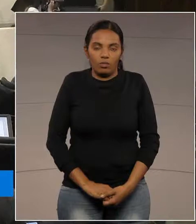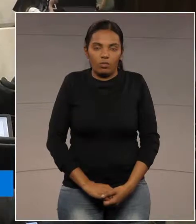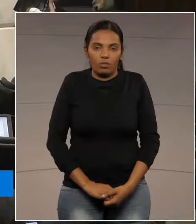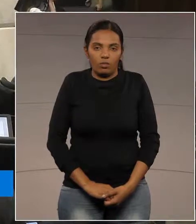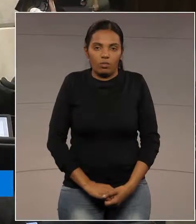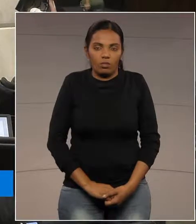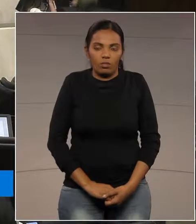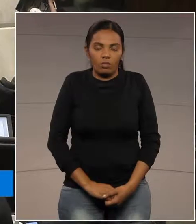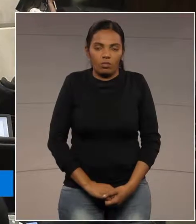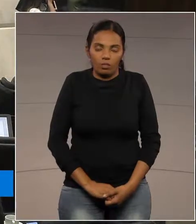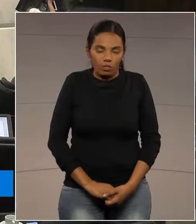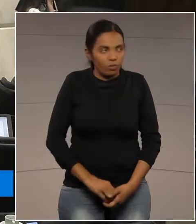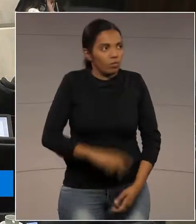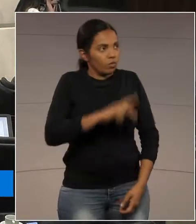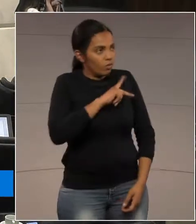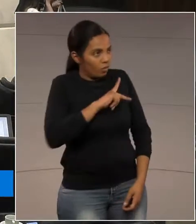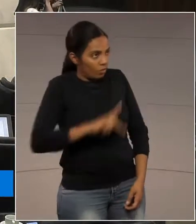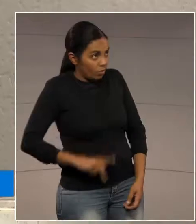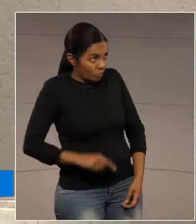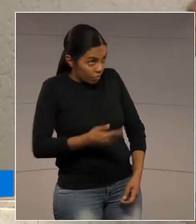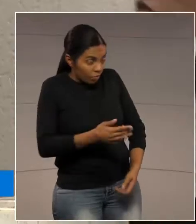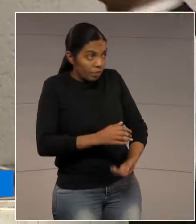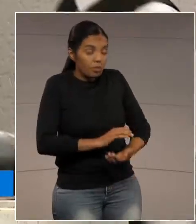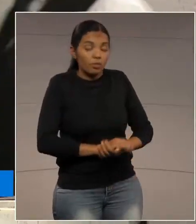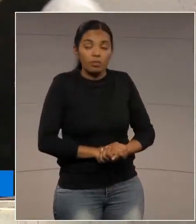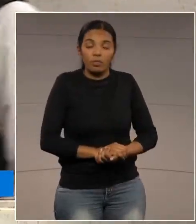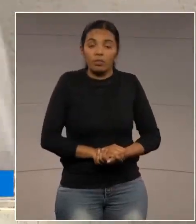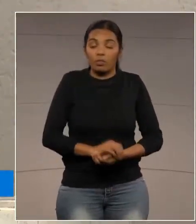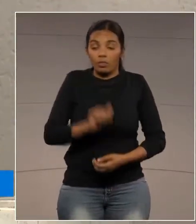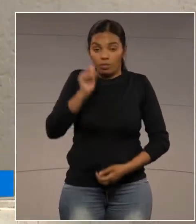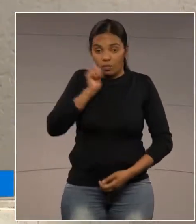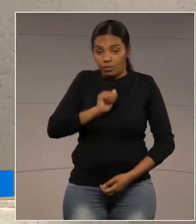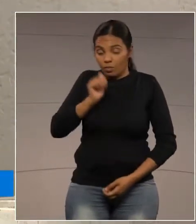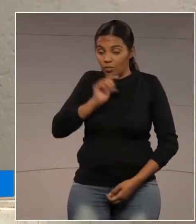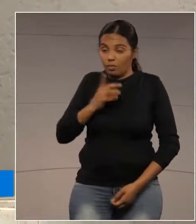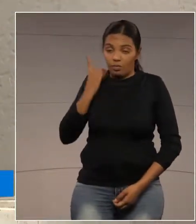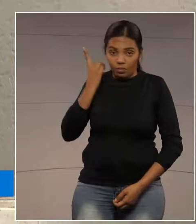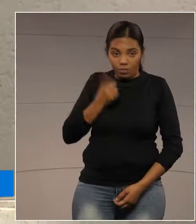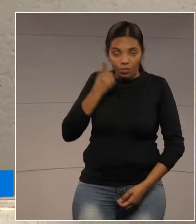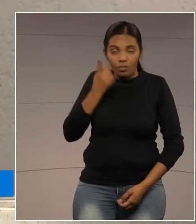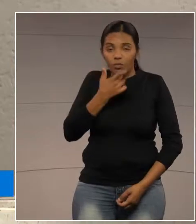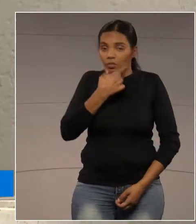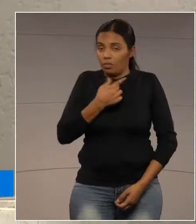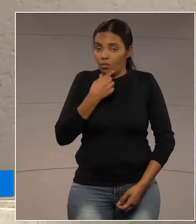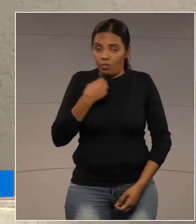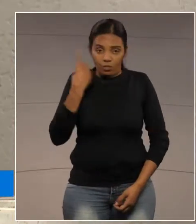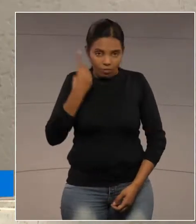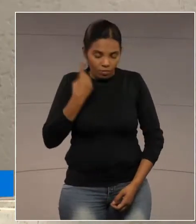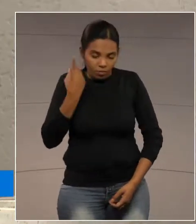Senhor presidente, senhoras deputadas, senhores deputados,